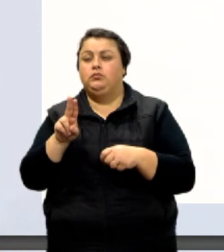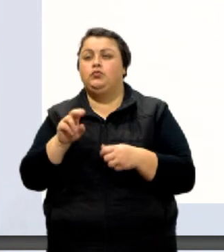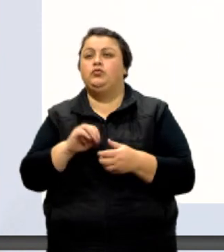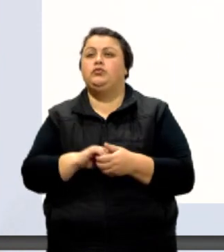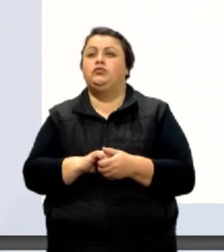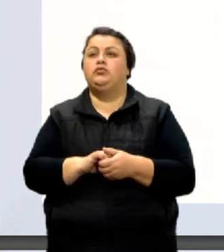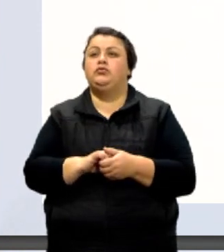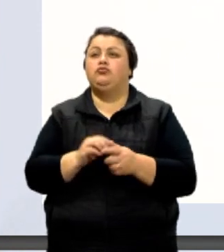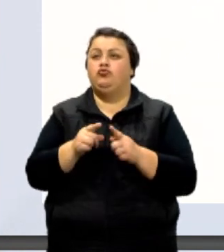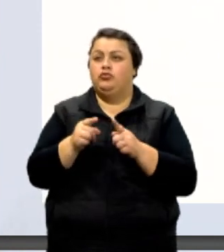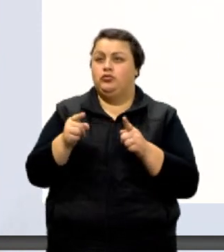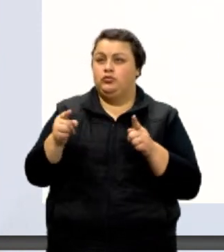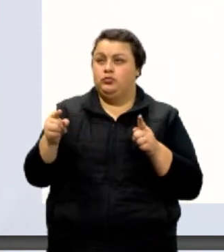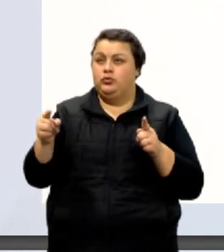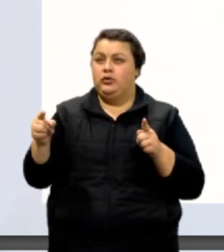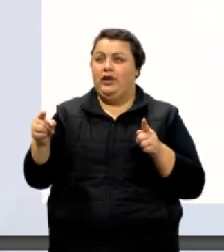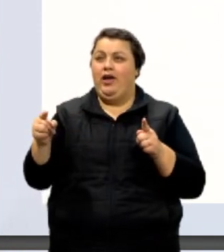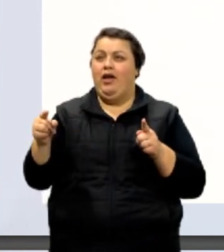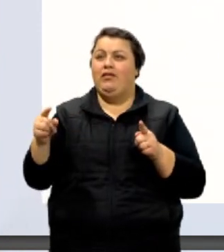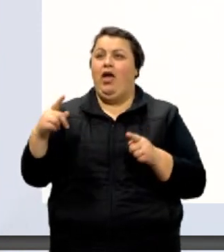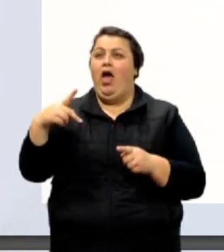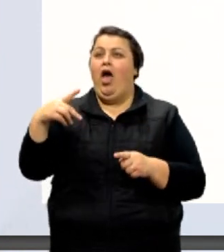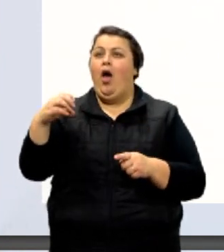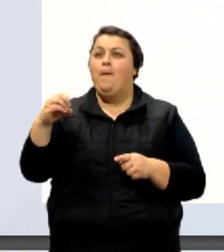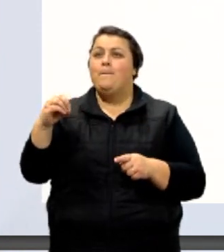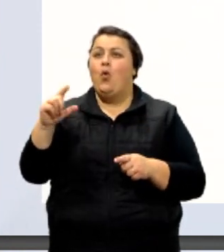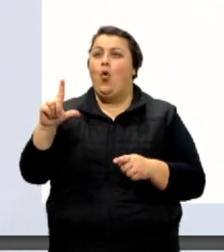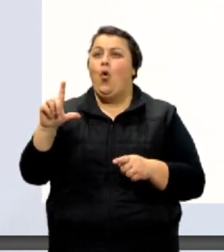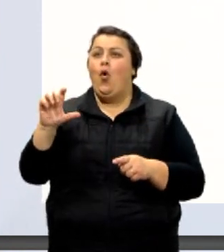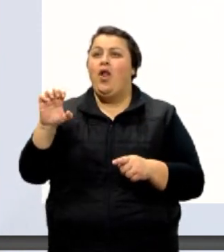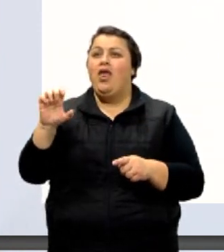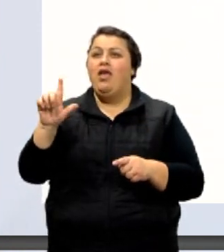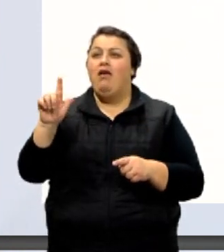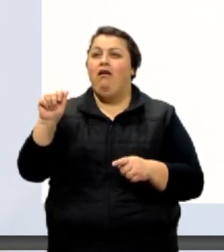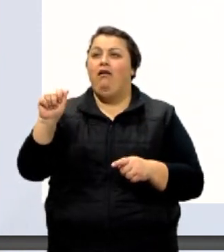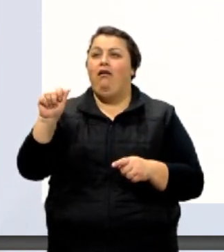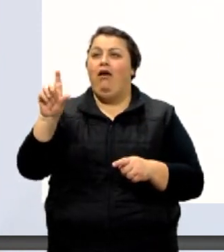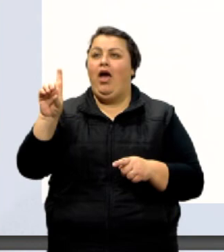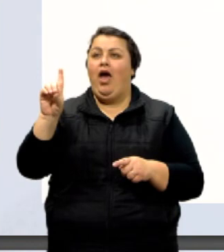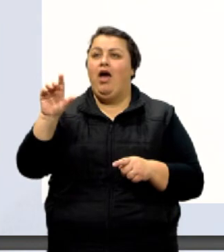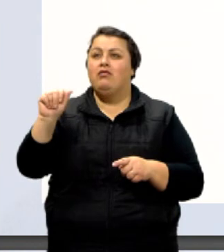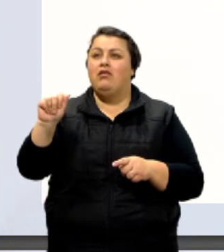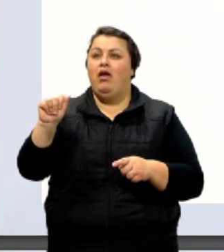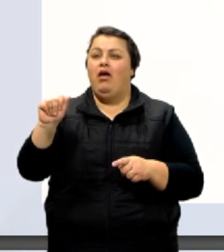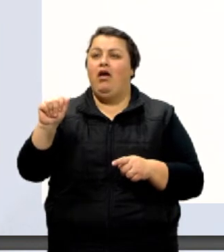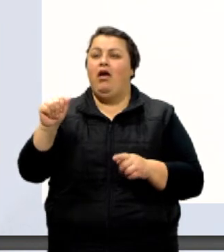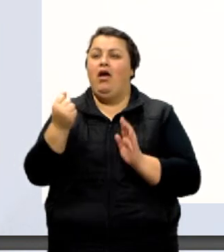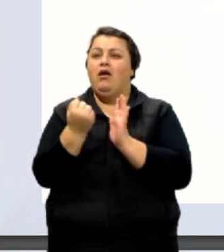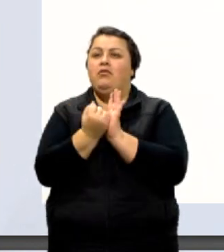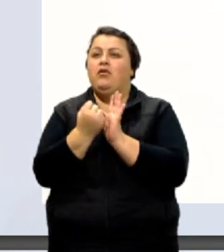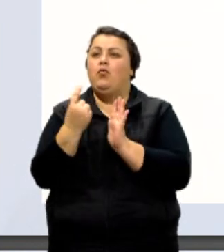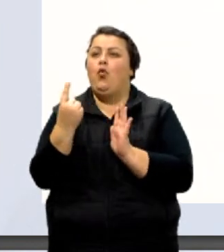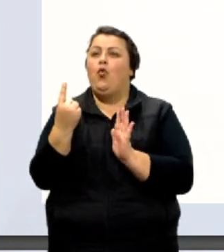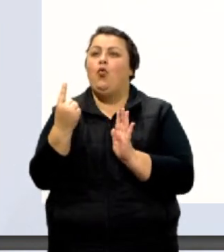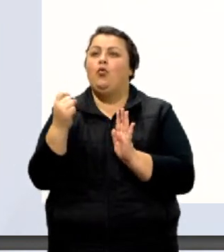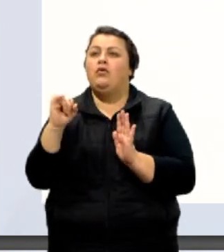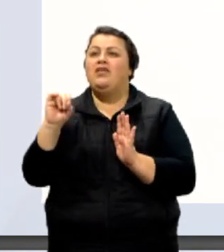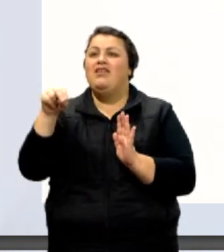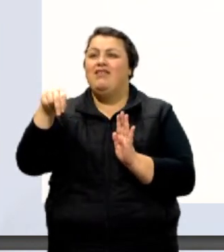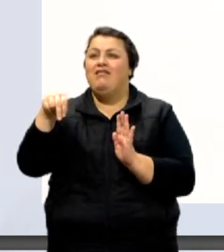De comprimento, a polegada, olha só, o símbolo é IN, de INCHE.